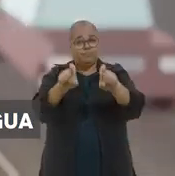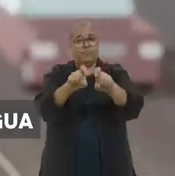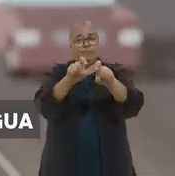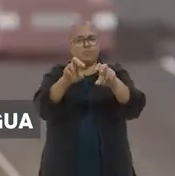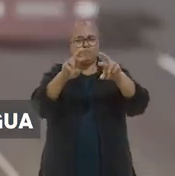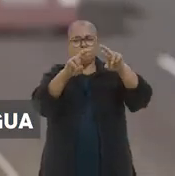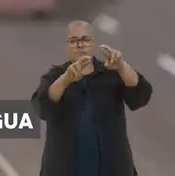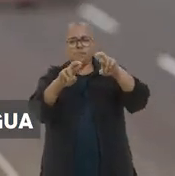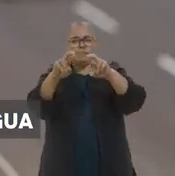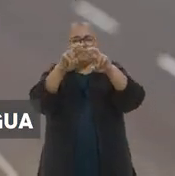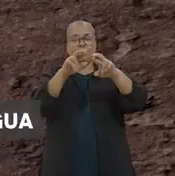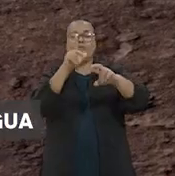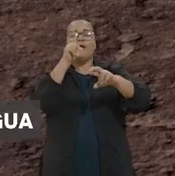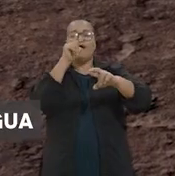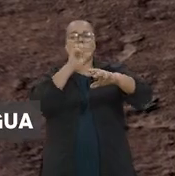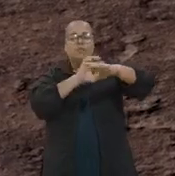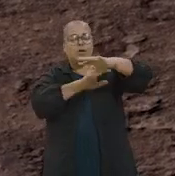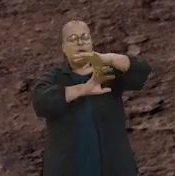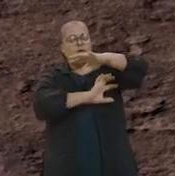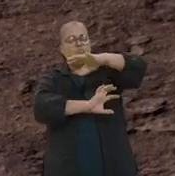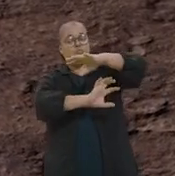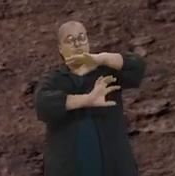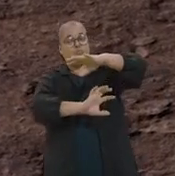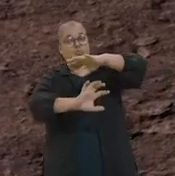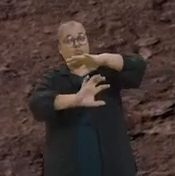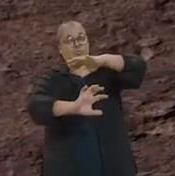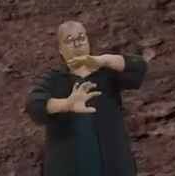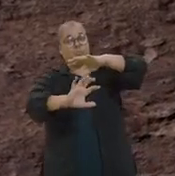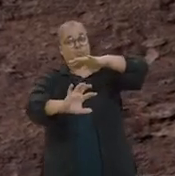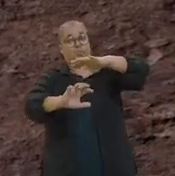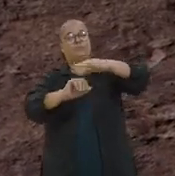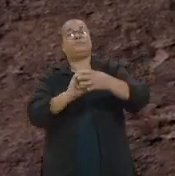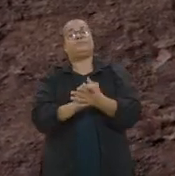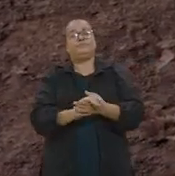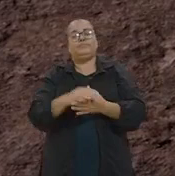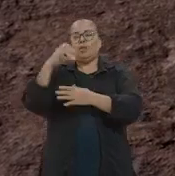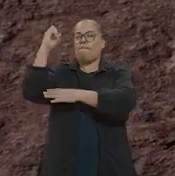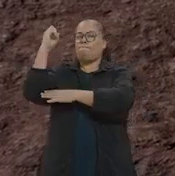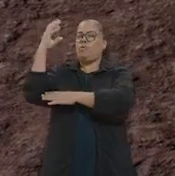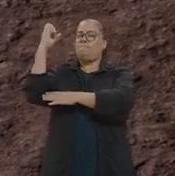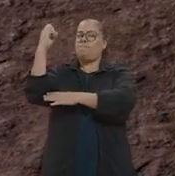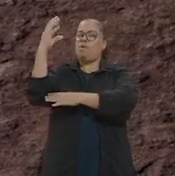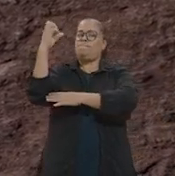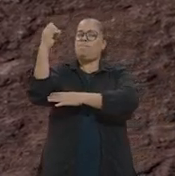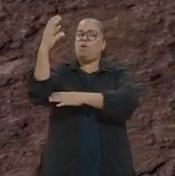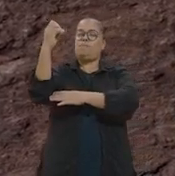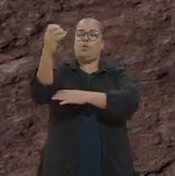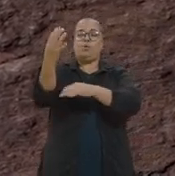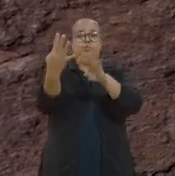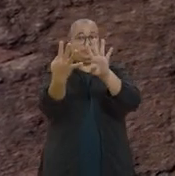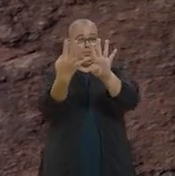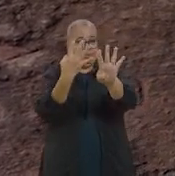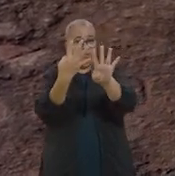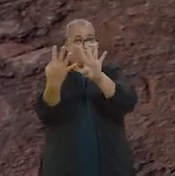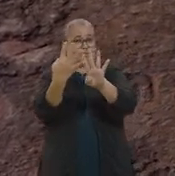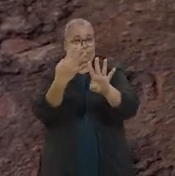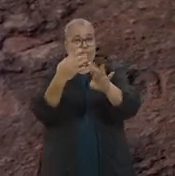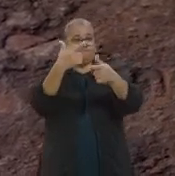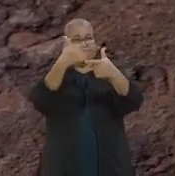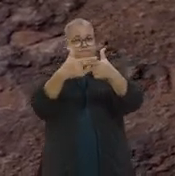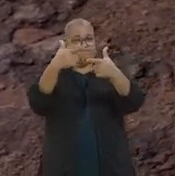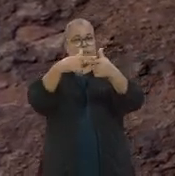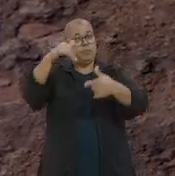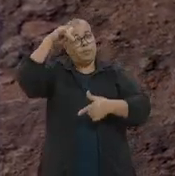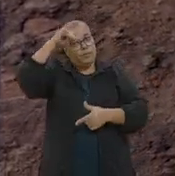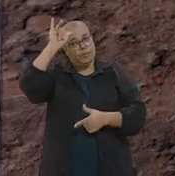eletrônico de monitoramento de água dentro das galerias, com luzes de alerta em toda a Rondon